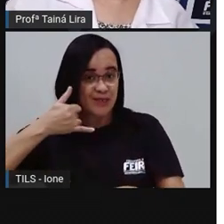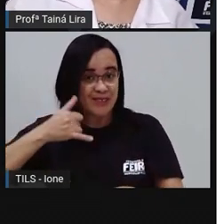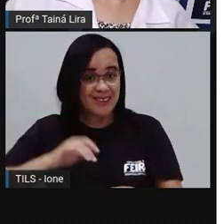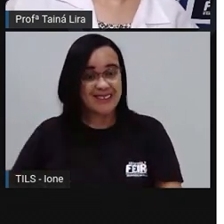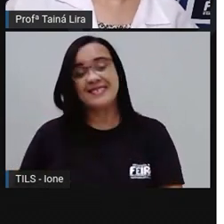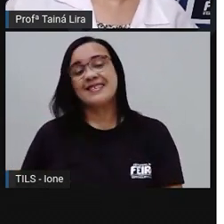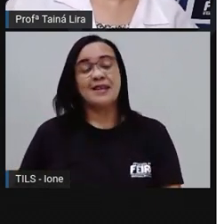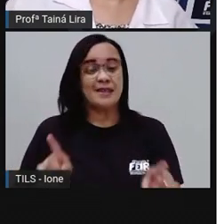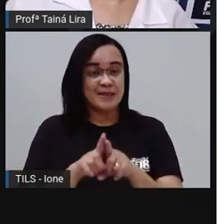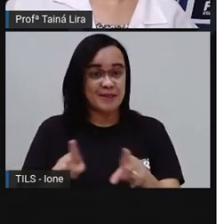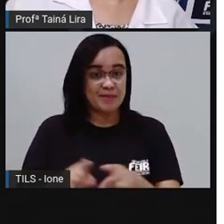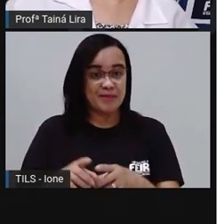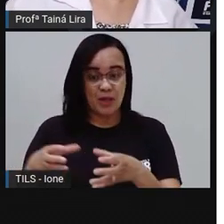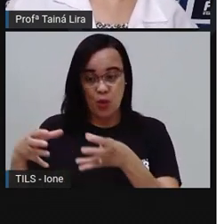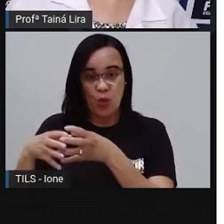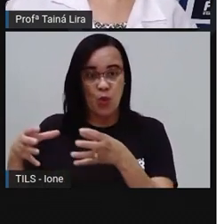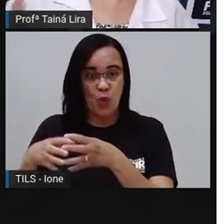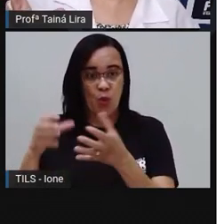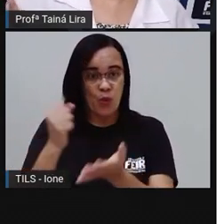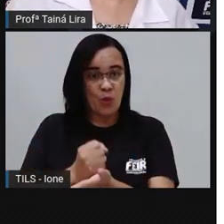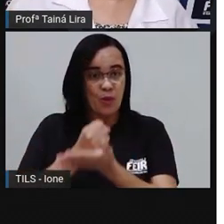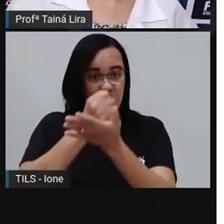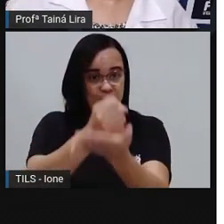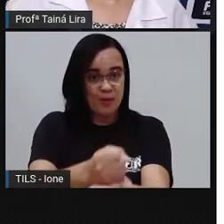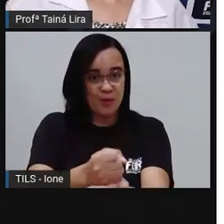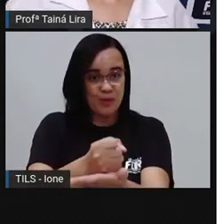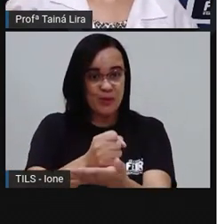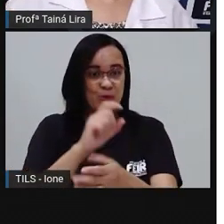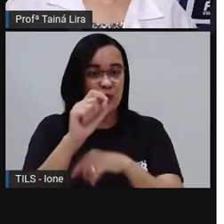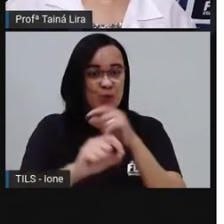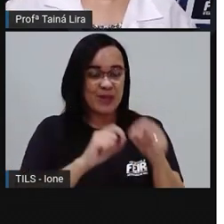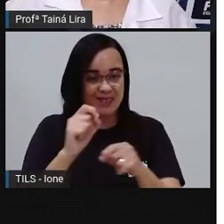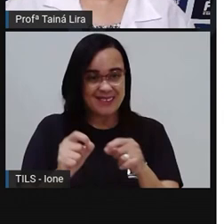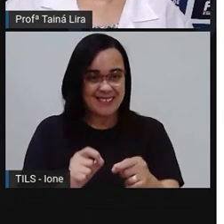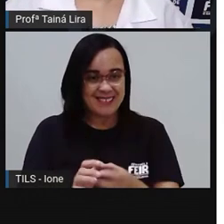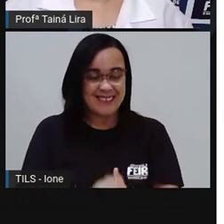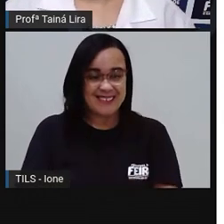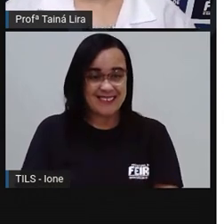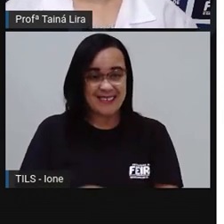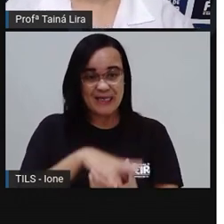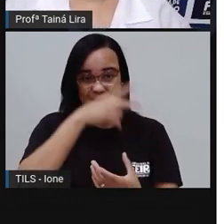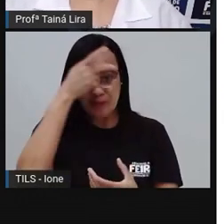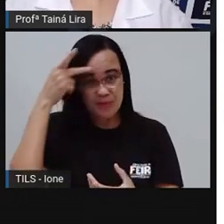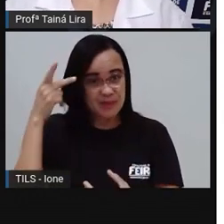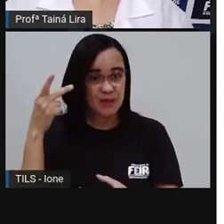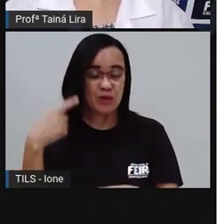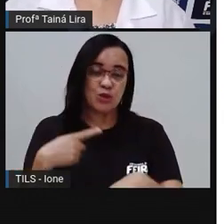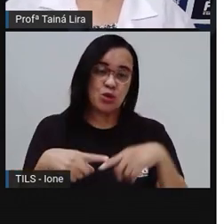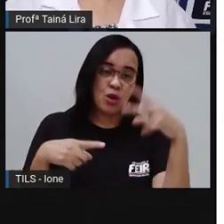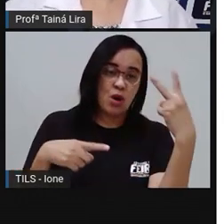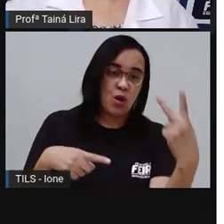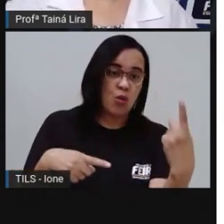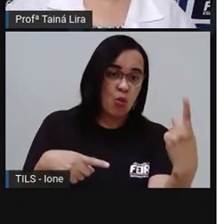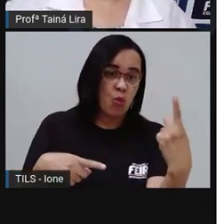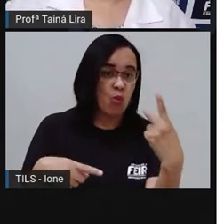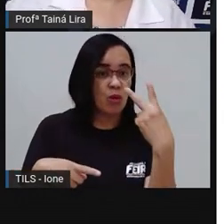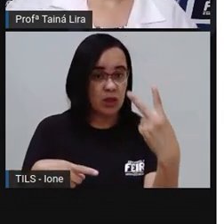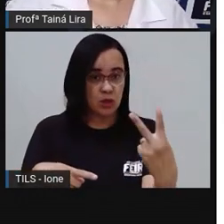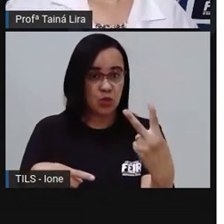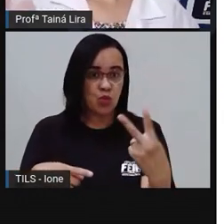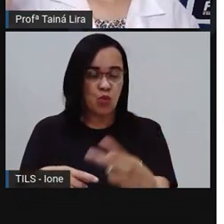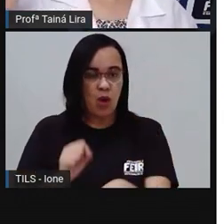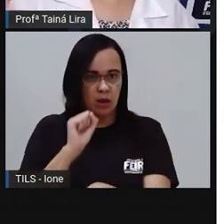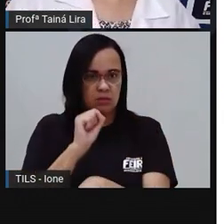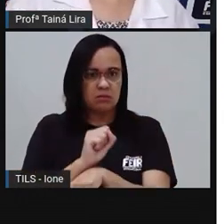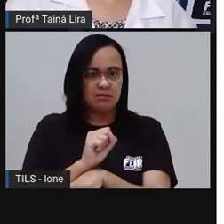apoio Pra que é que vai servir? Pra que equipe de apoio Alguém Uma ou duas pessoas Que vão ficar ali Ó De prontidão